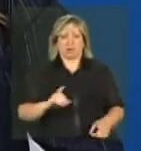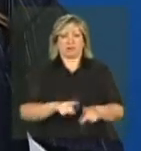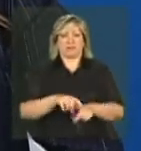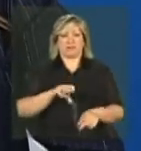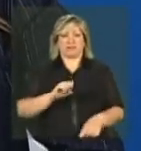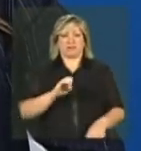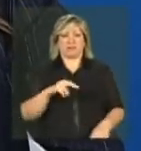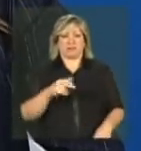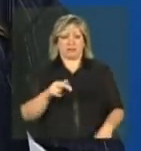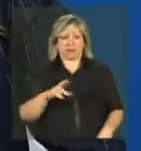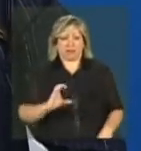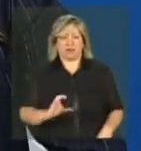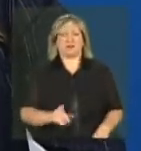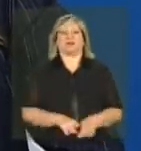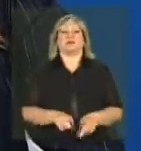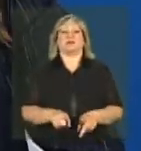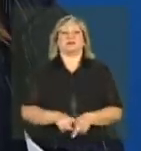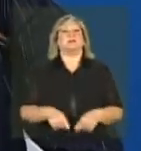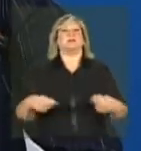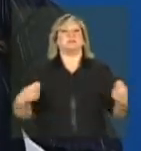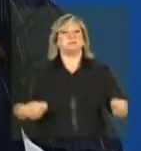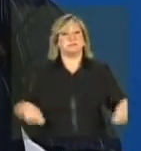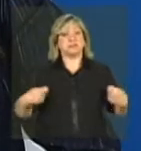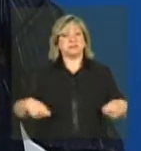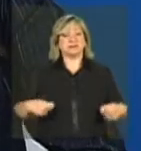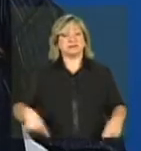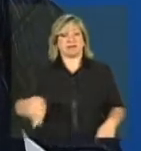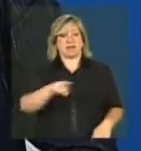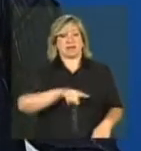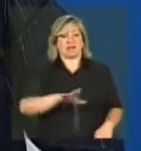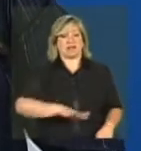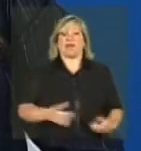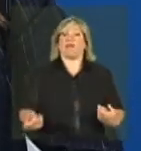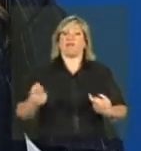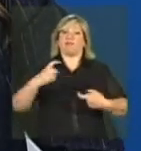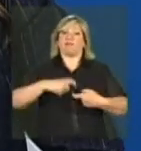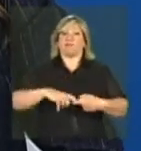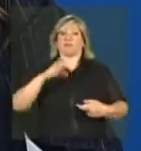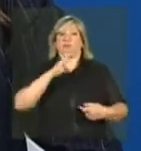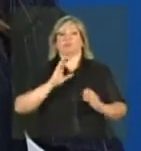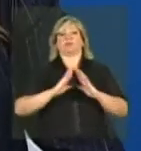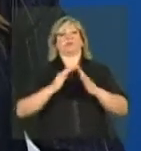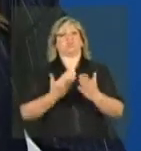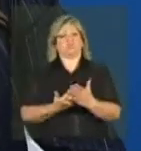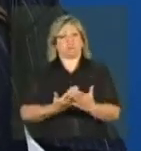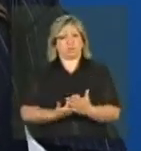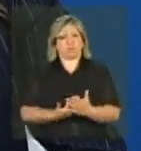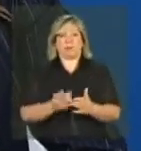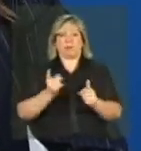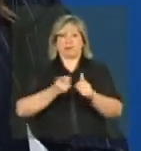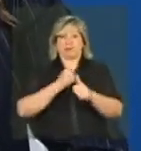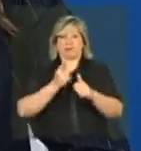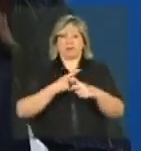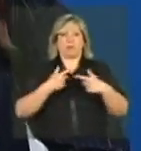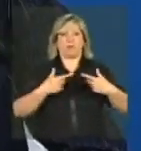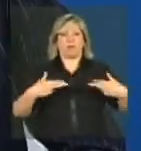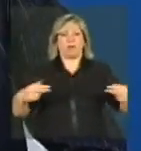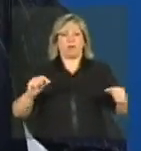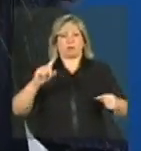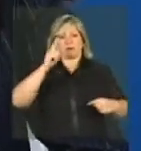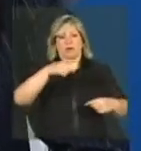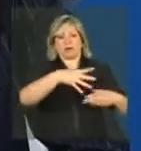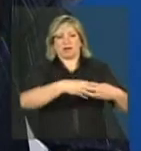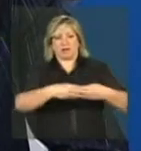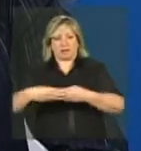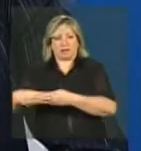que há necessidade de imediatamente essa criança vai retornar à escola. Então, o primeiro encaminhamento seria encaminhá-la à escola,